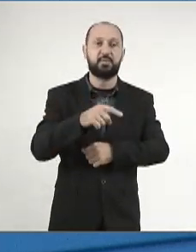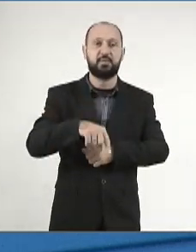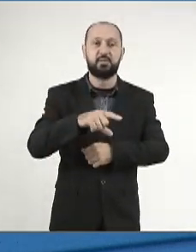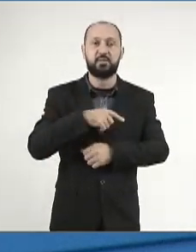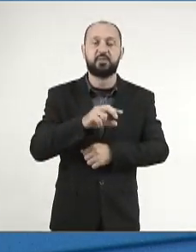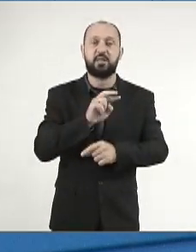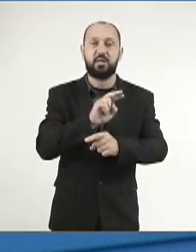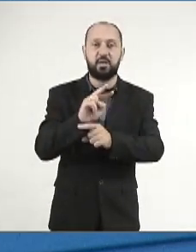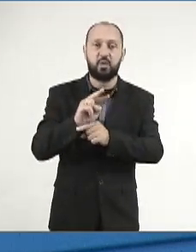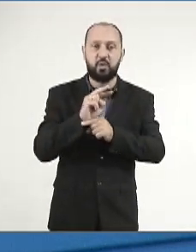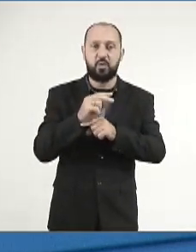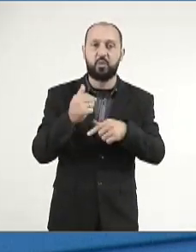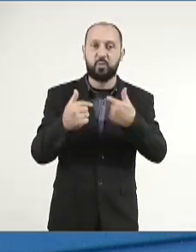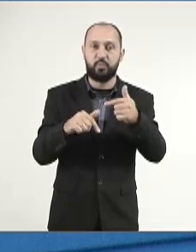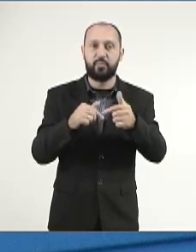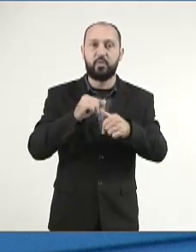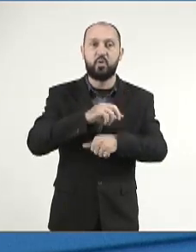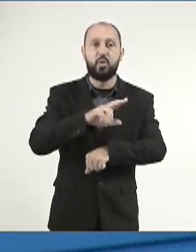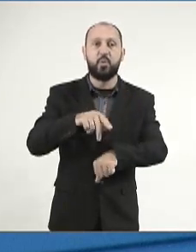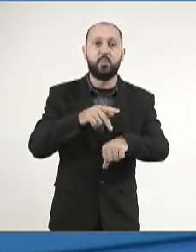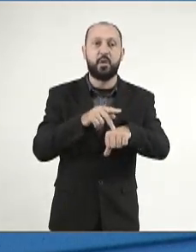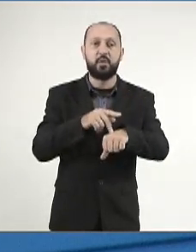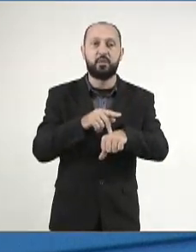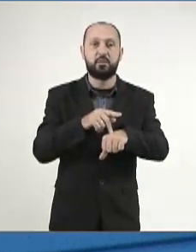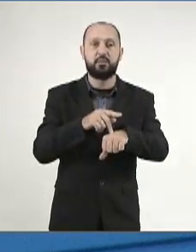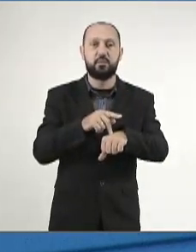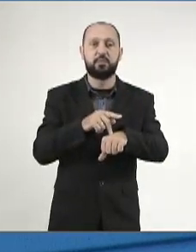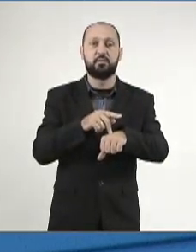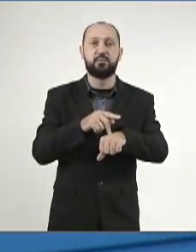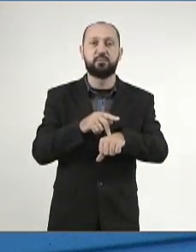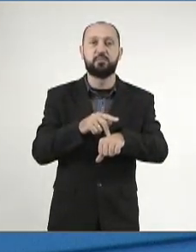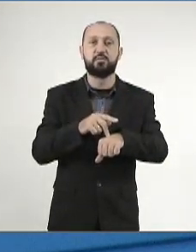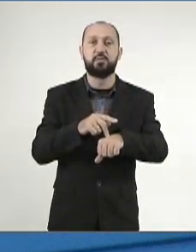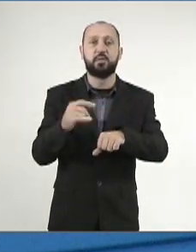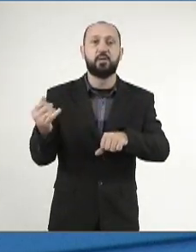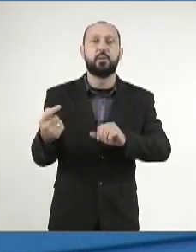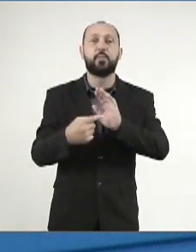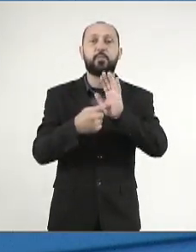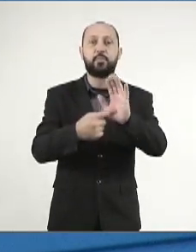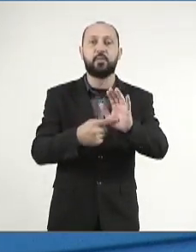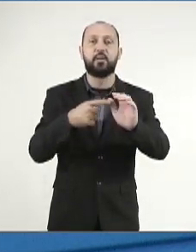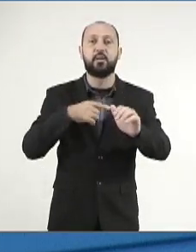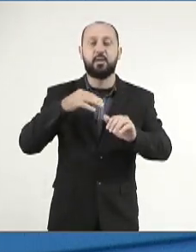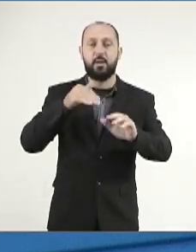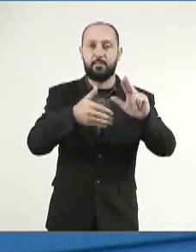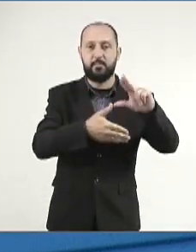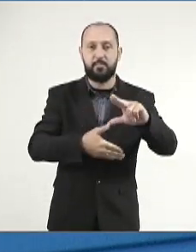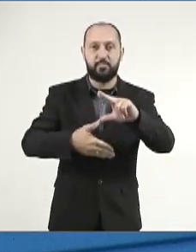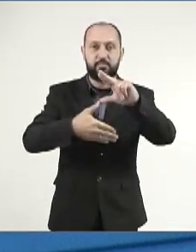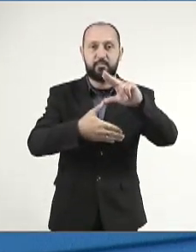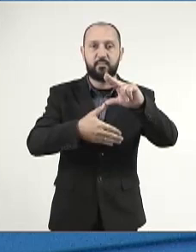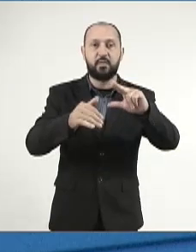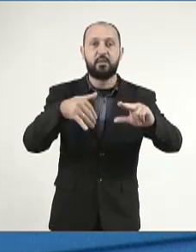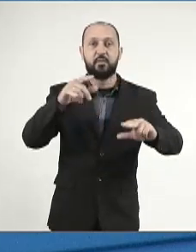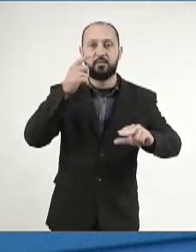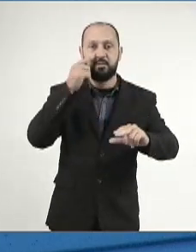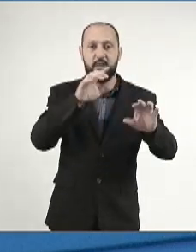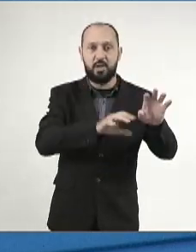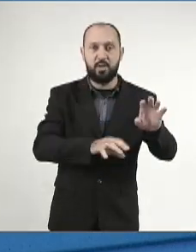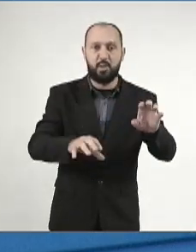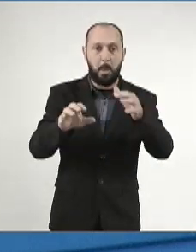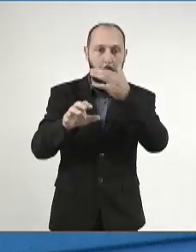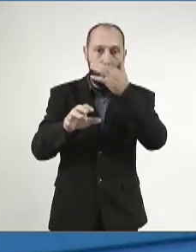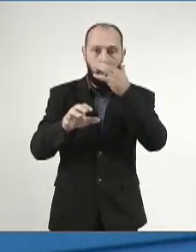coordenar ações entre os países, sendo importante destacar que a América Latina contém as maiores regiões